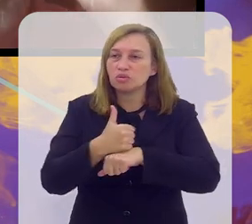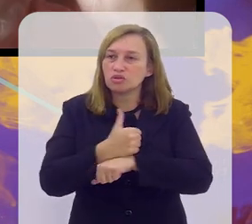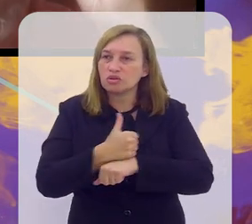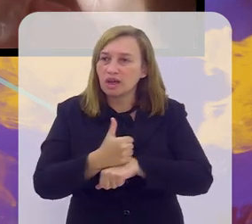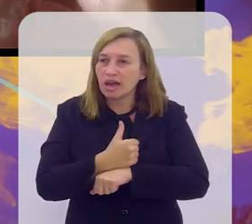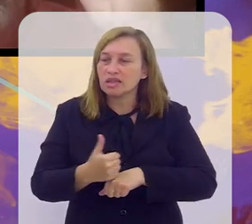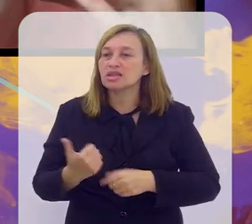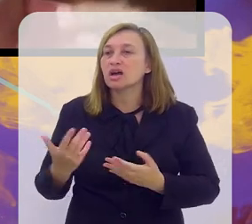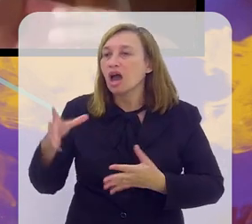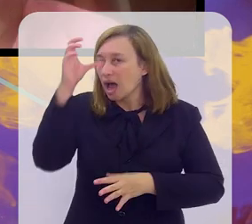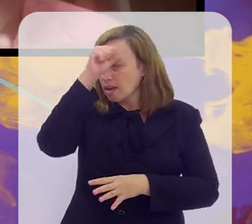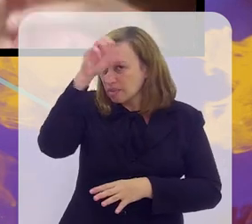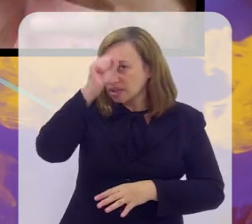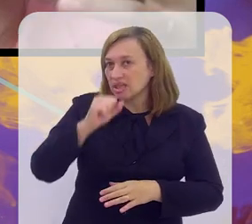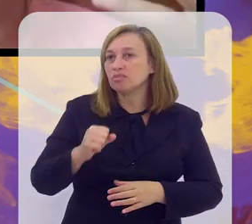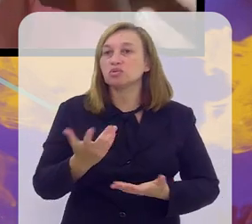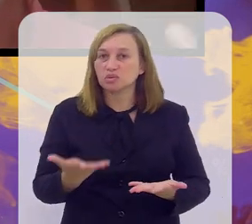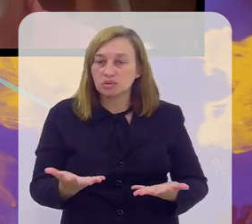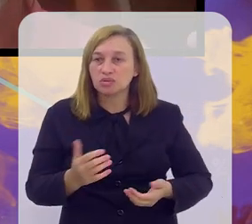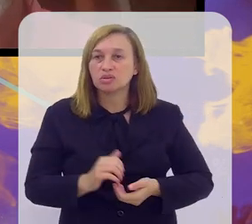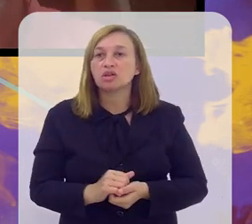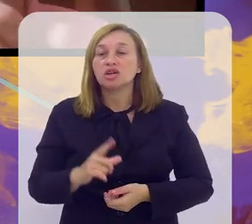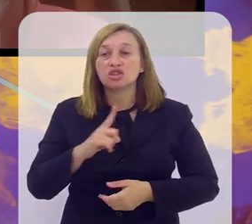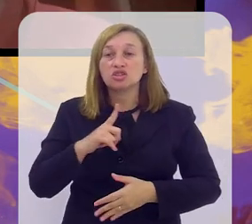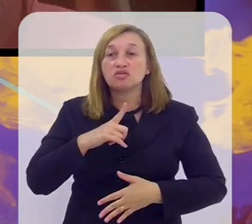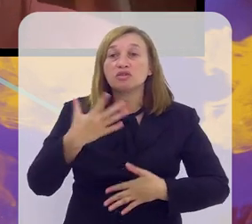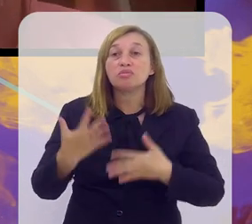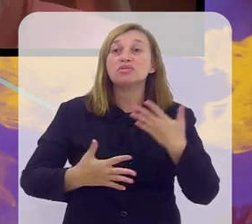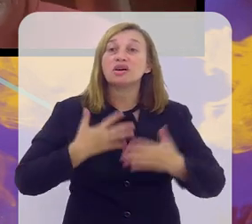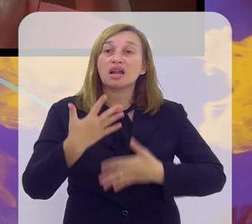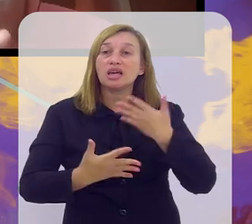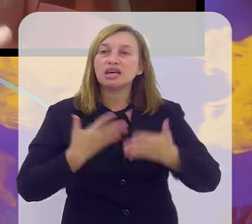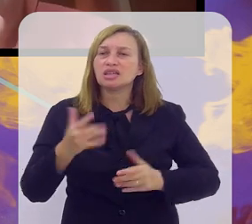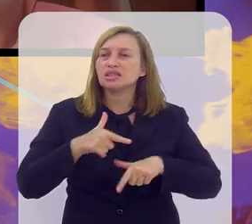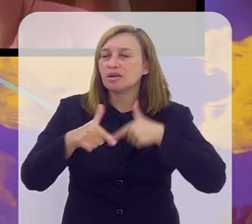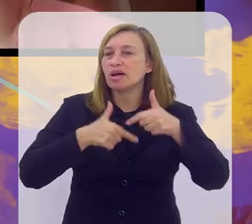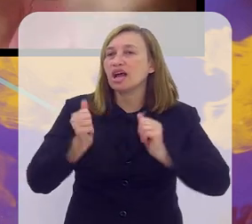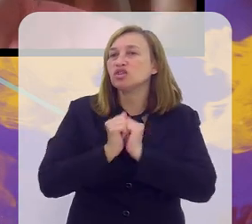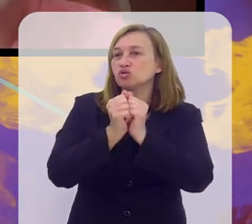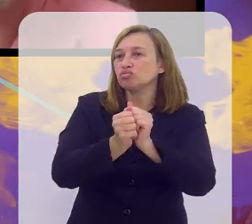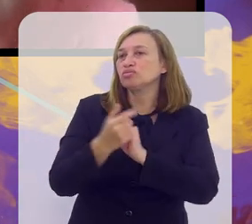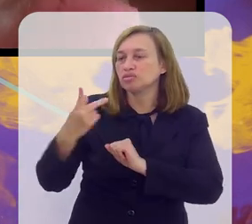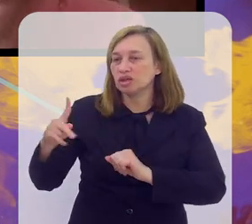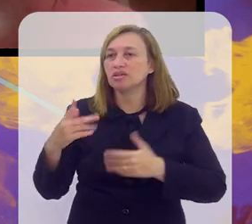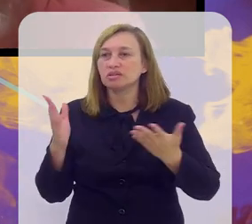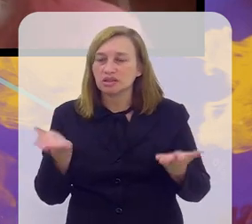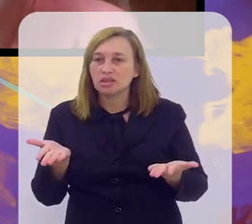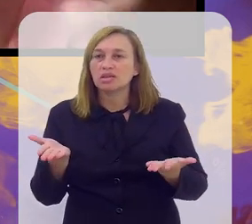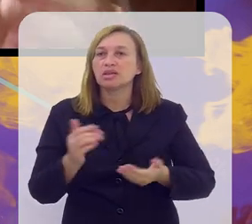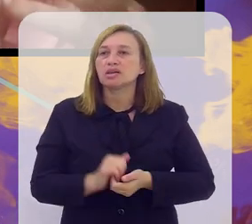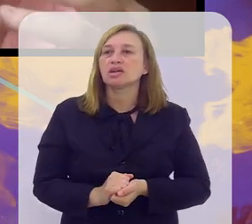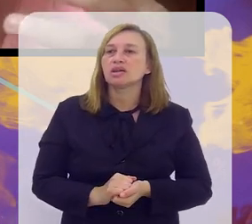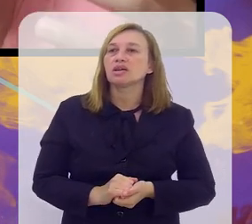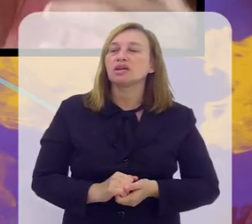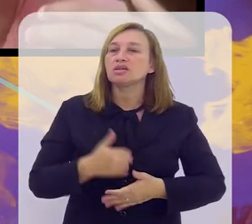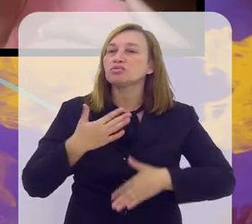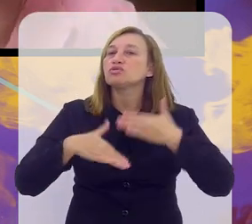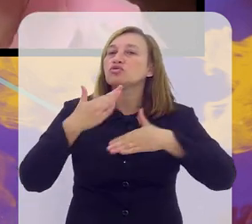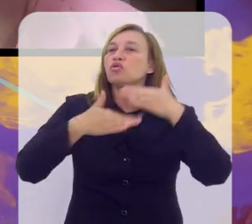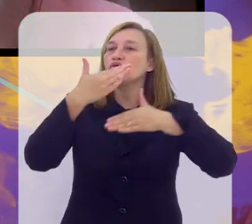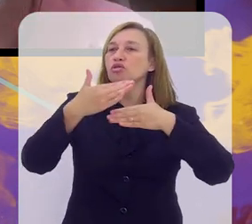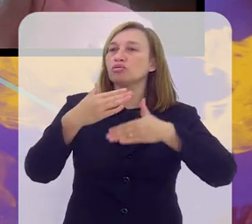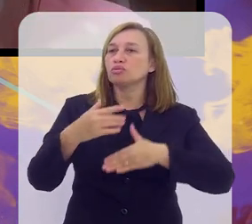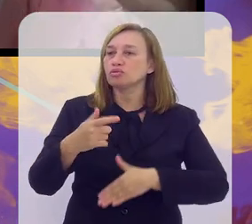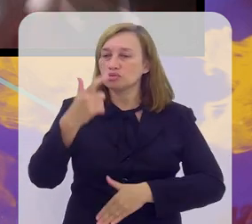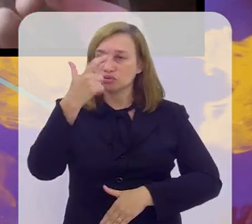grandes profissionais. Nós aprendemos com grandes profissionais. E tivemos o prazer, inclusive, de trabalhar com eles. De trabalhar com eles. Isso nos